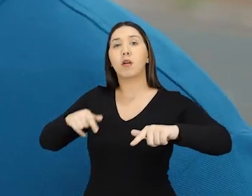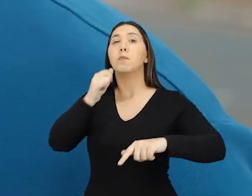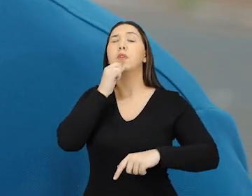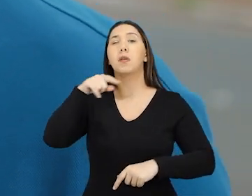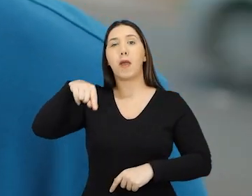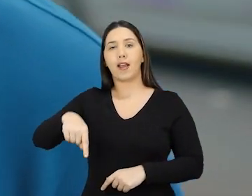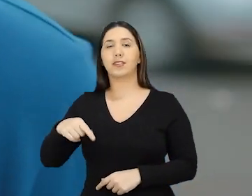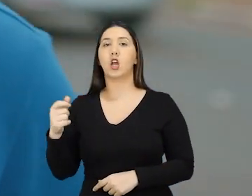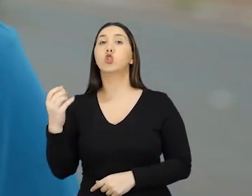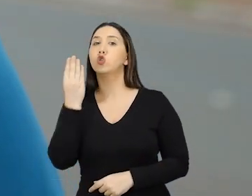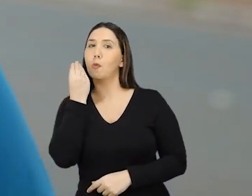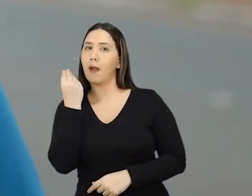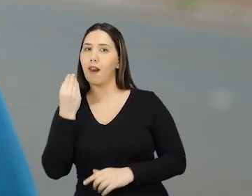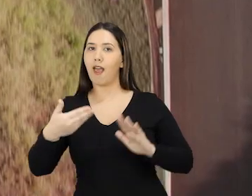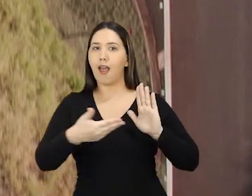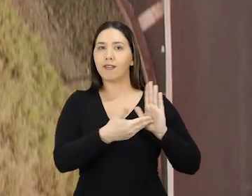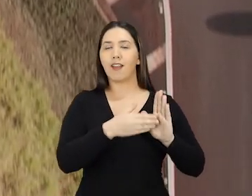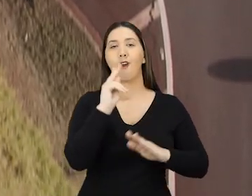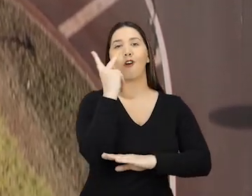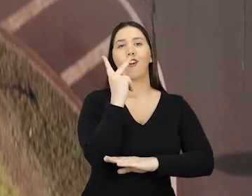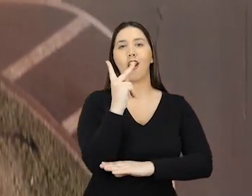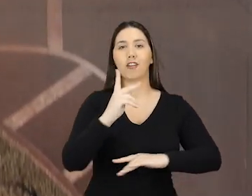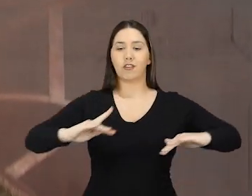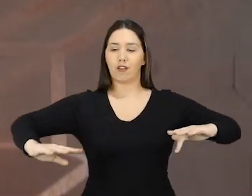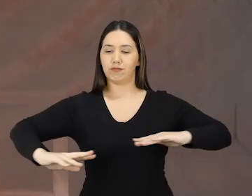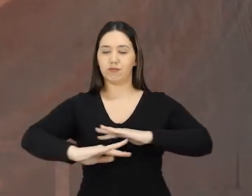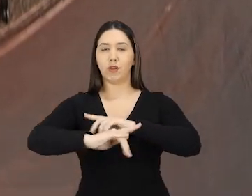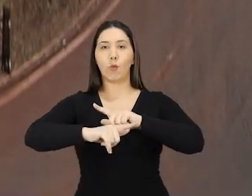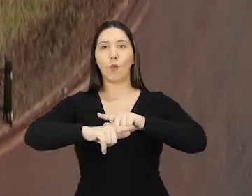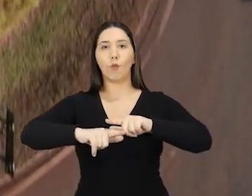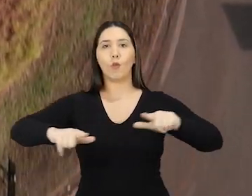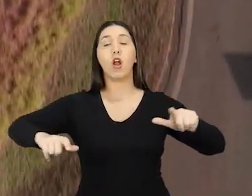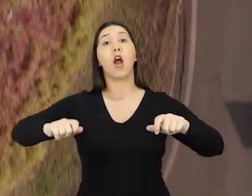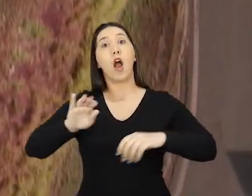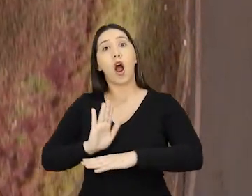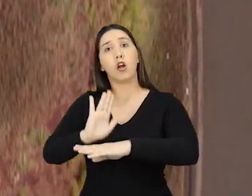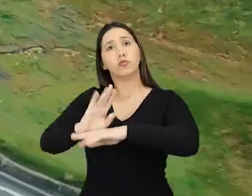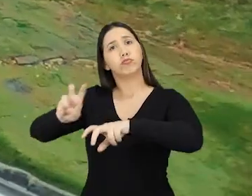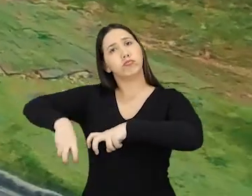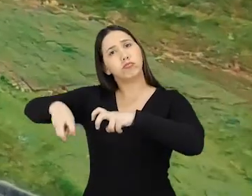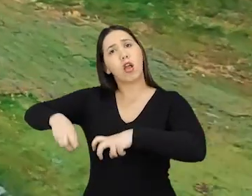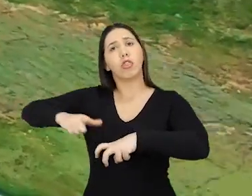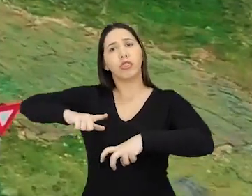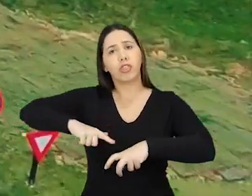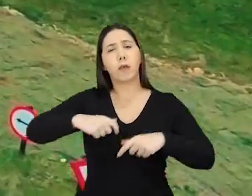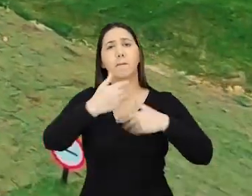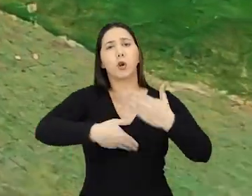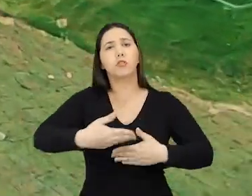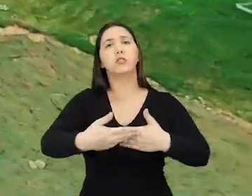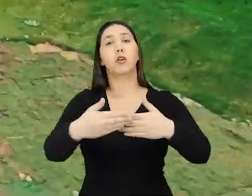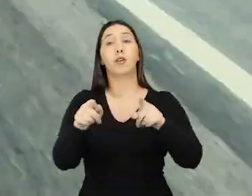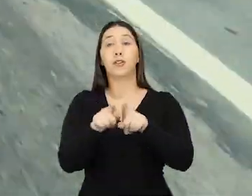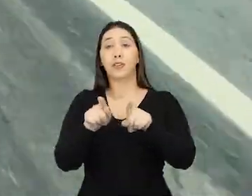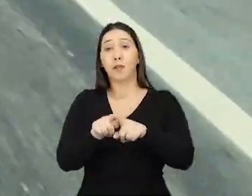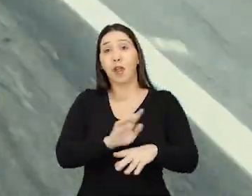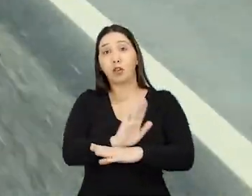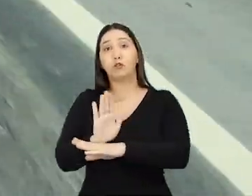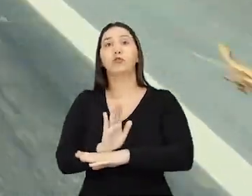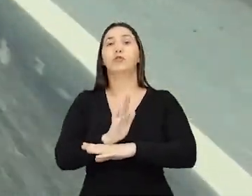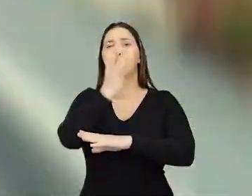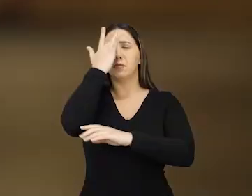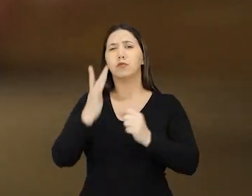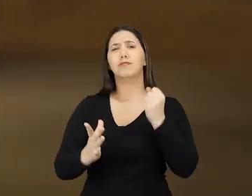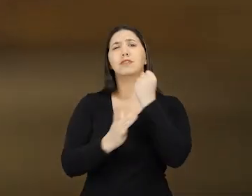que liga Sumaré à Hortolândia. Isso ajuda o produtor rural a escoar sua produção e dá segurança para as famílias que usam essas